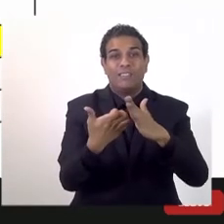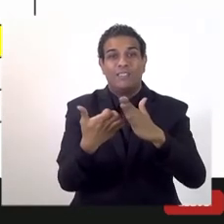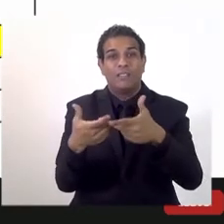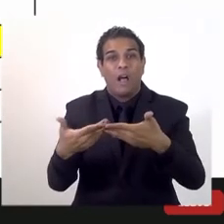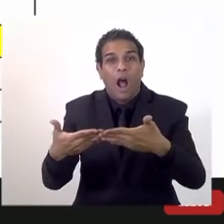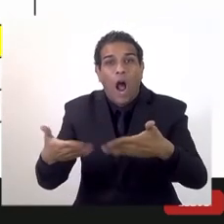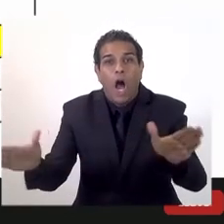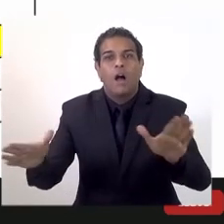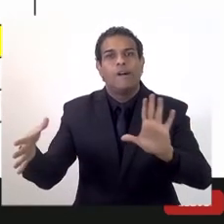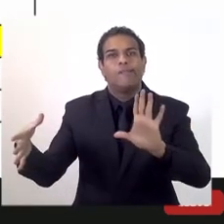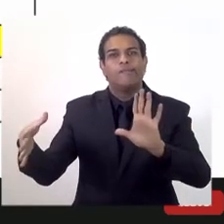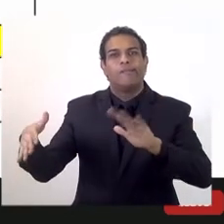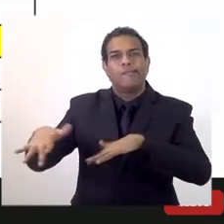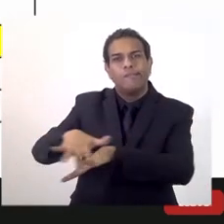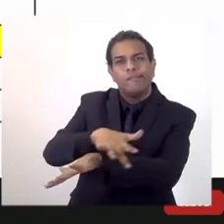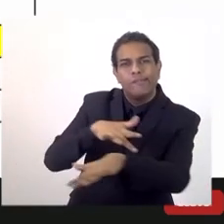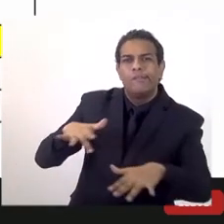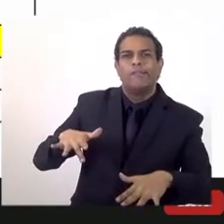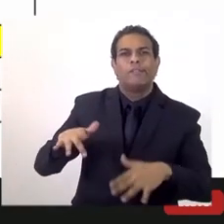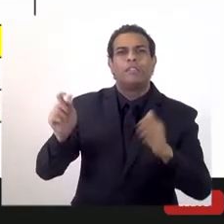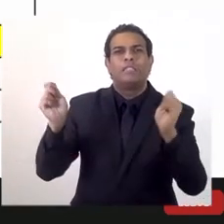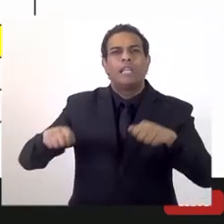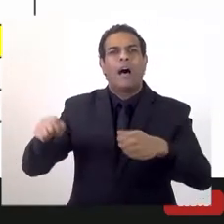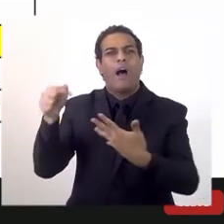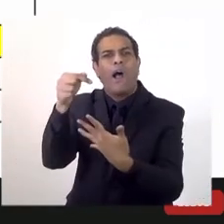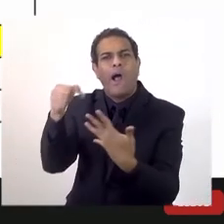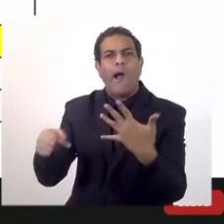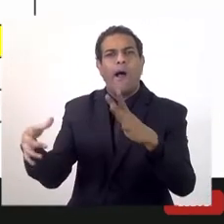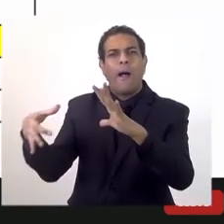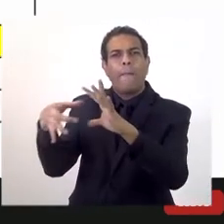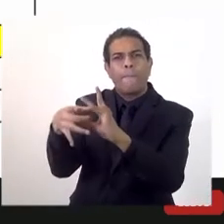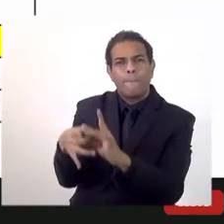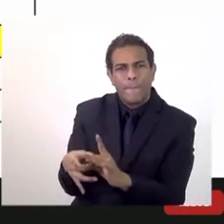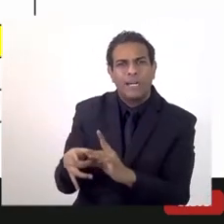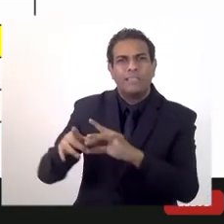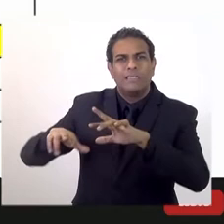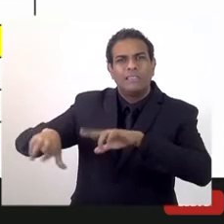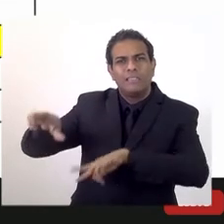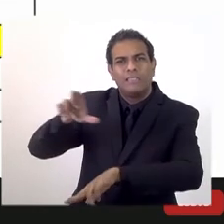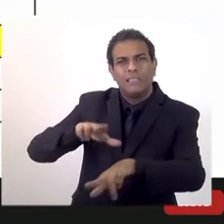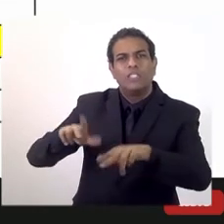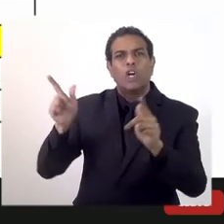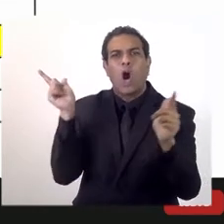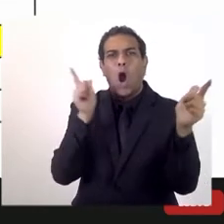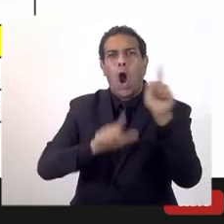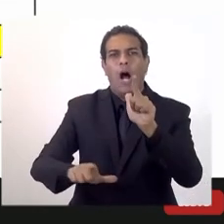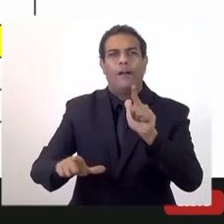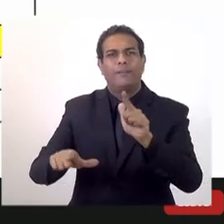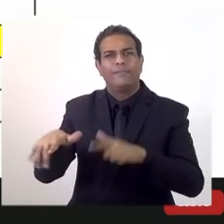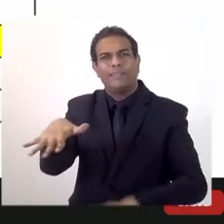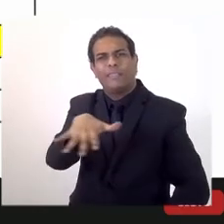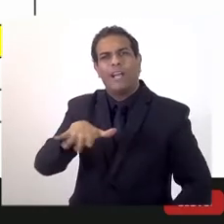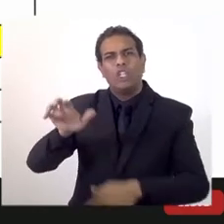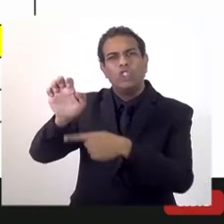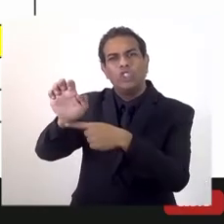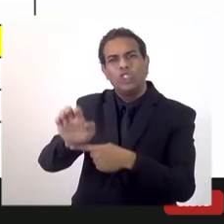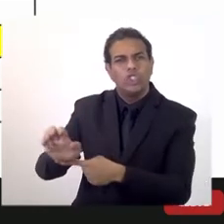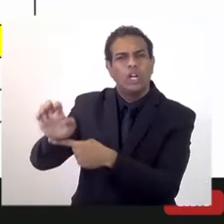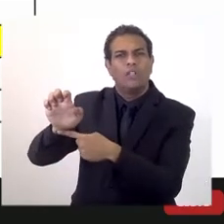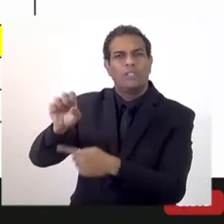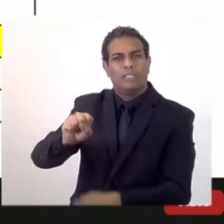âncoras, antiga Sadia, antiga Perdigão, a WEG, Secrisa, Tubo Xigre. Então, o que a gente